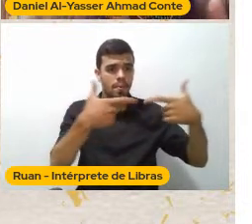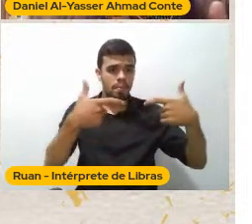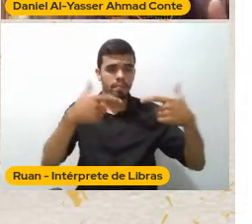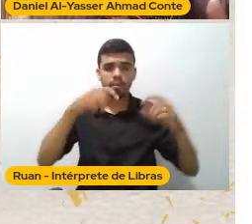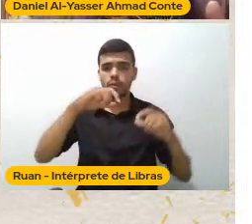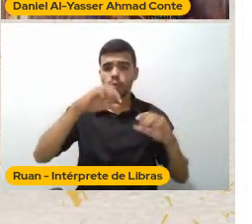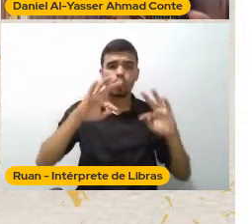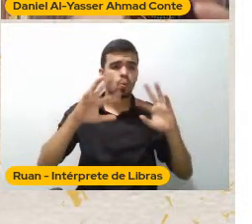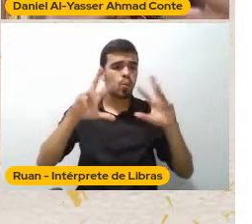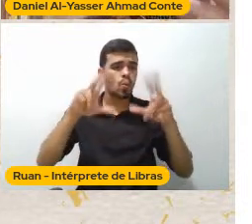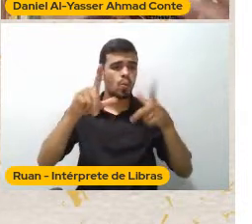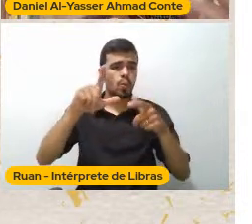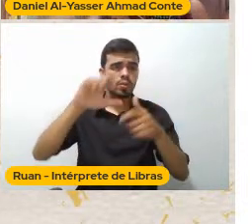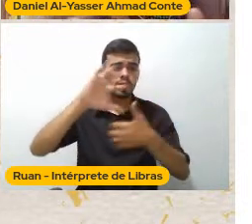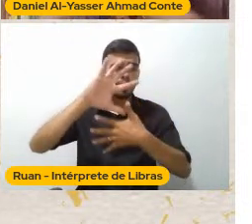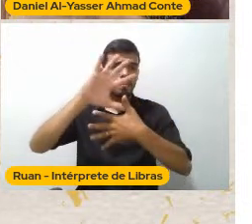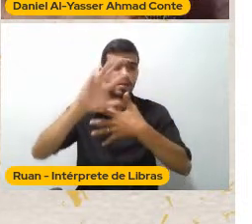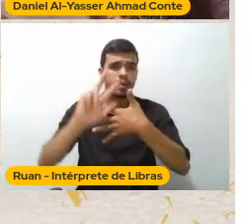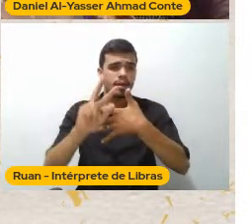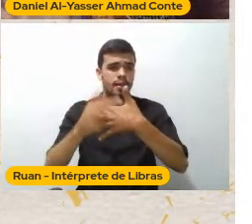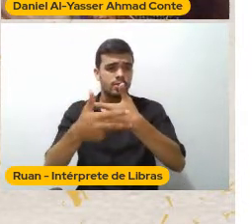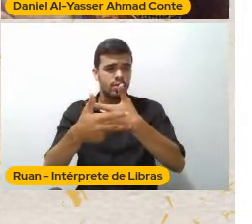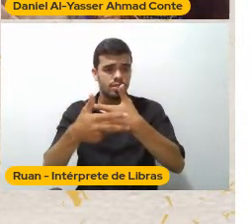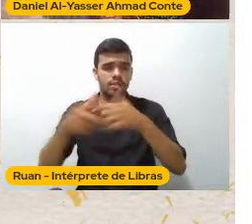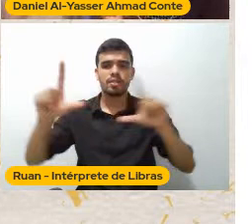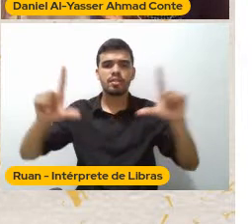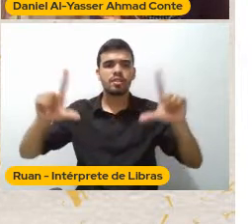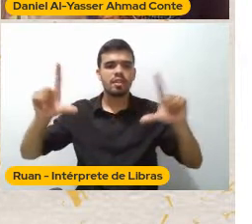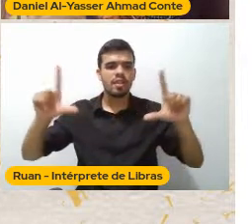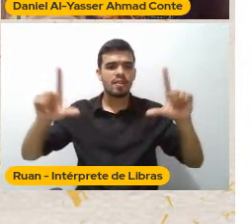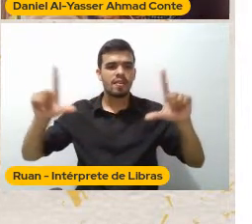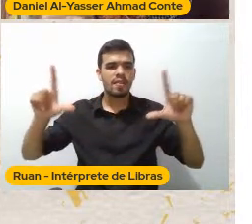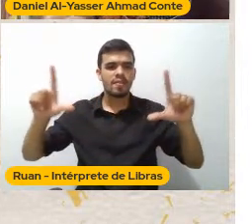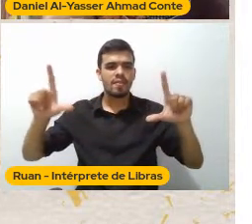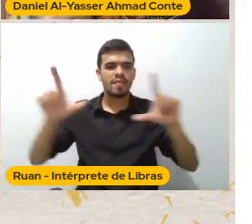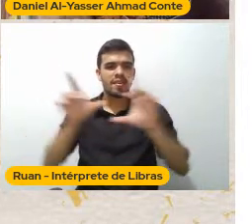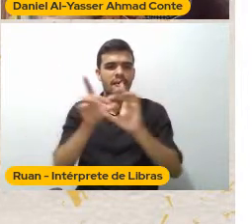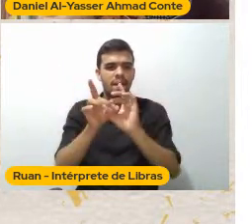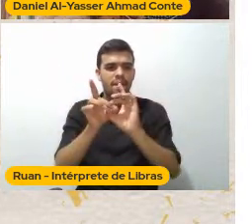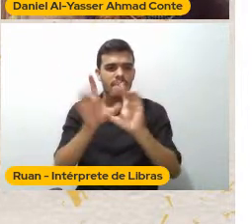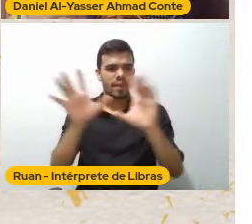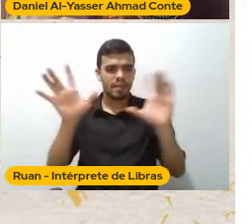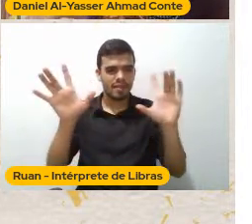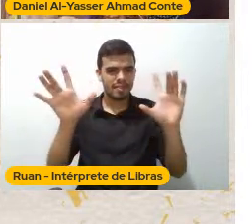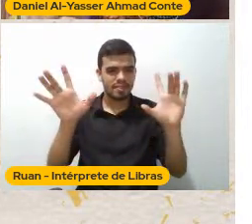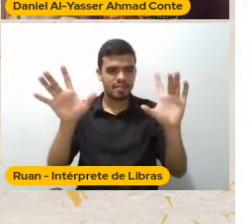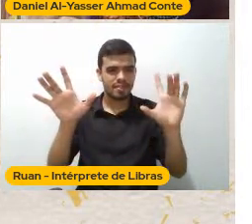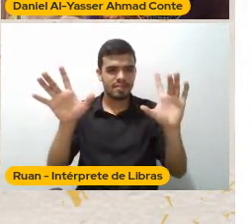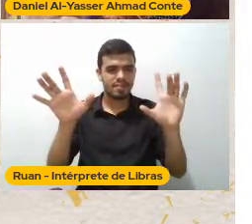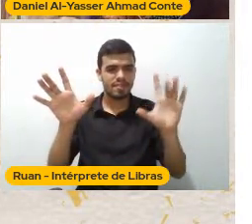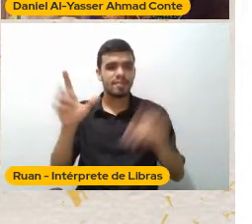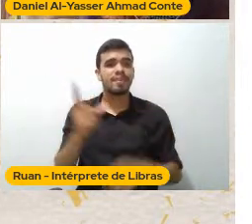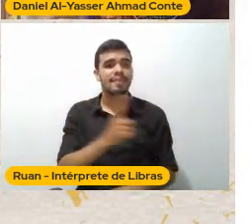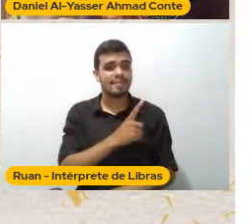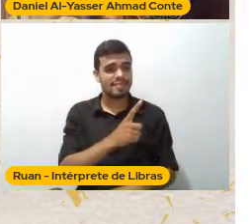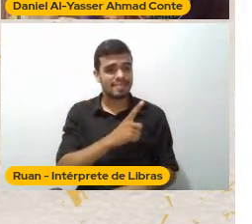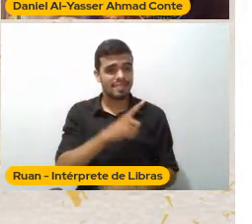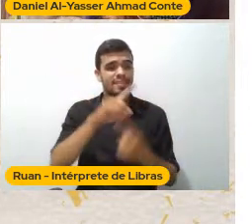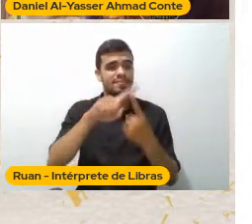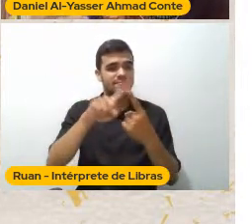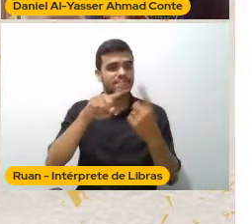TVs abertas Elas são Elas têm veiculada Esses três principais Tem outros